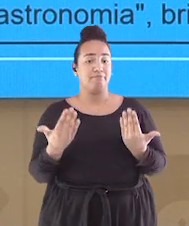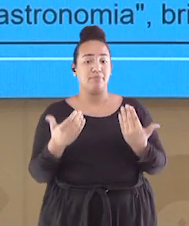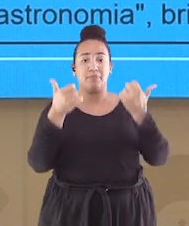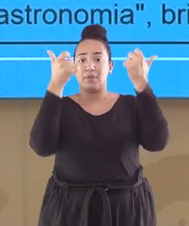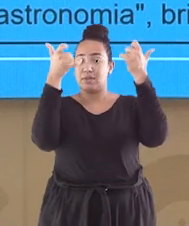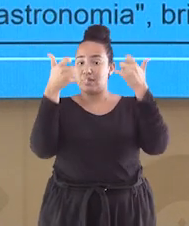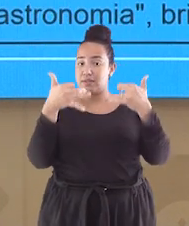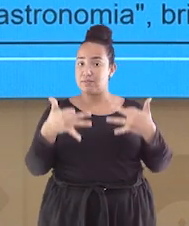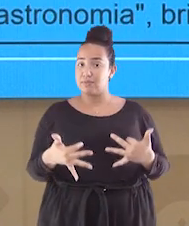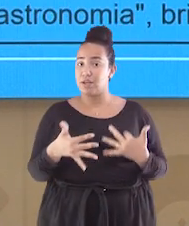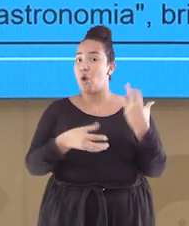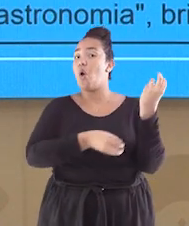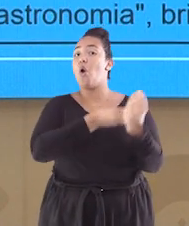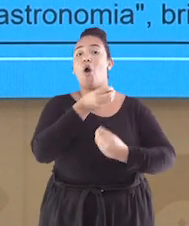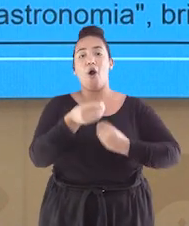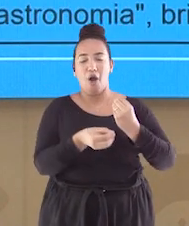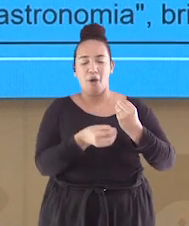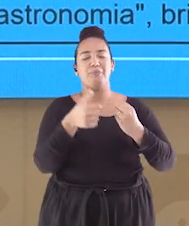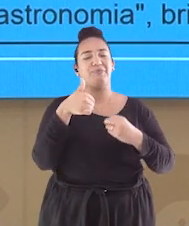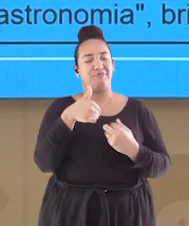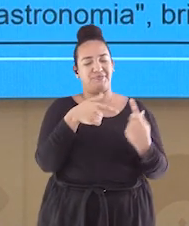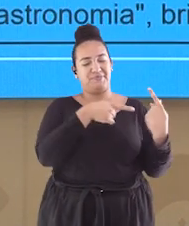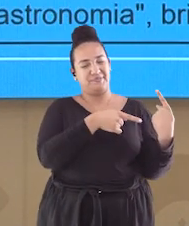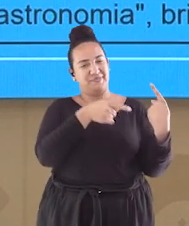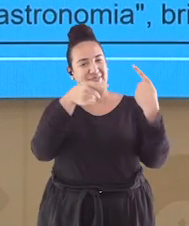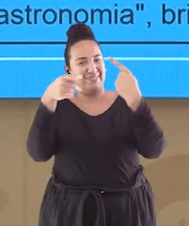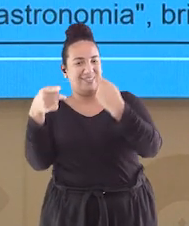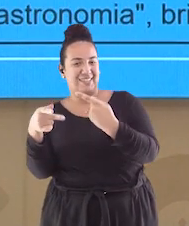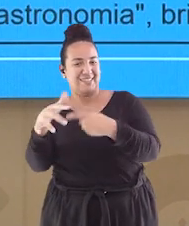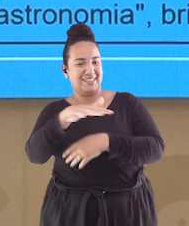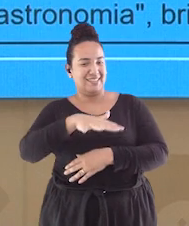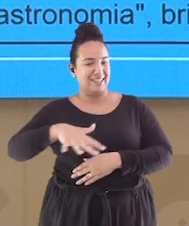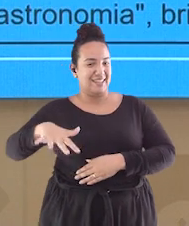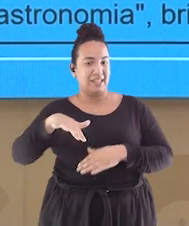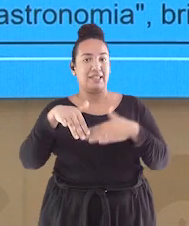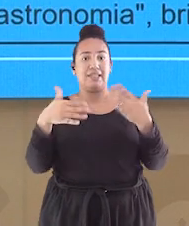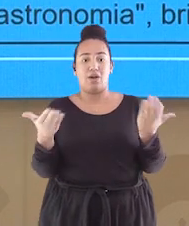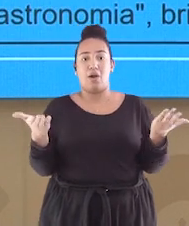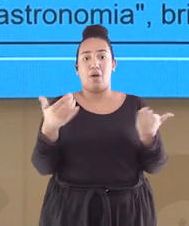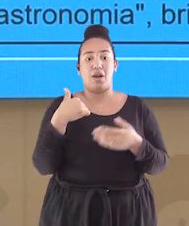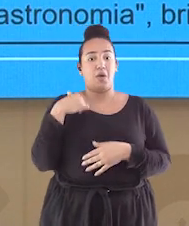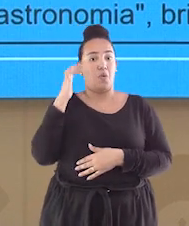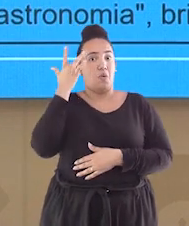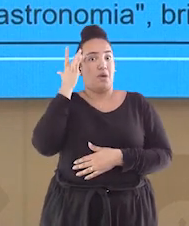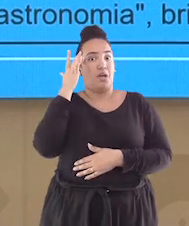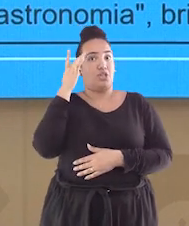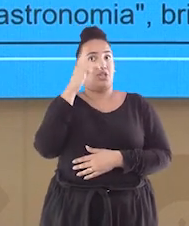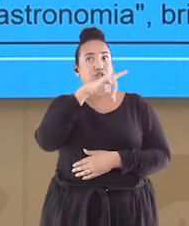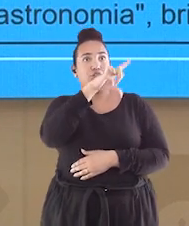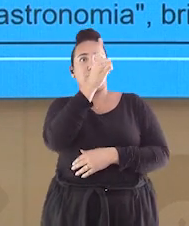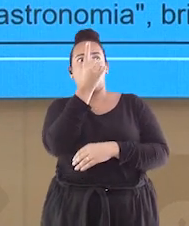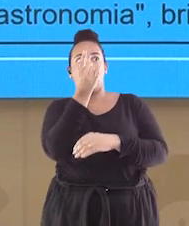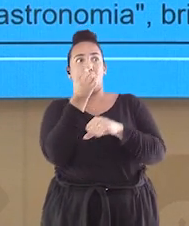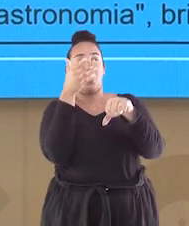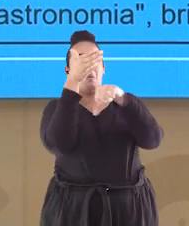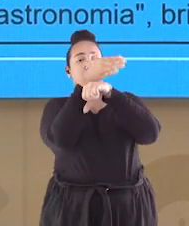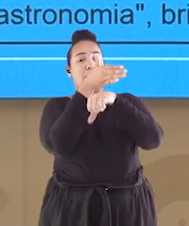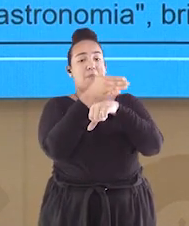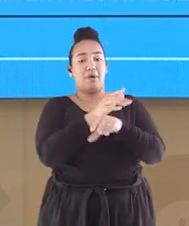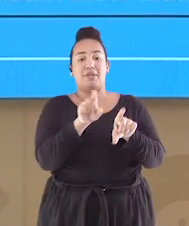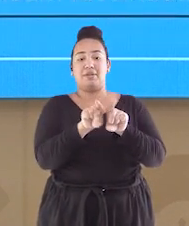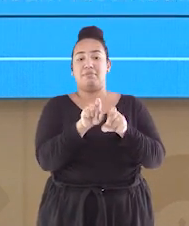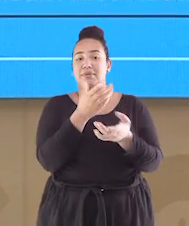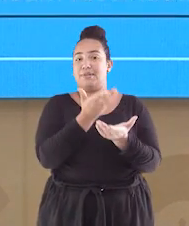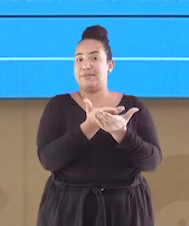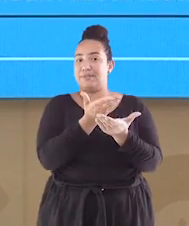isso a elas com a visita. Acho que agora elas vão querer visitar a Lua e estudar astronomia, brinca.